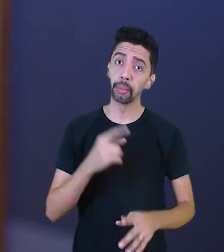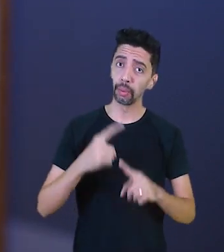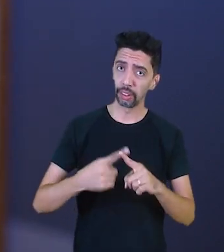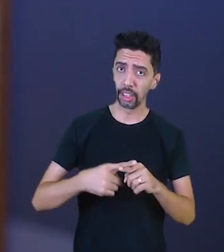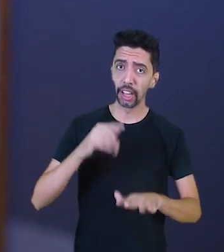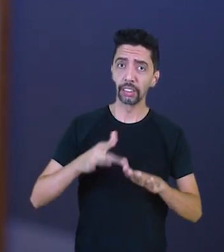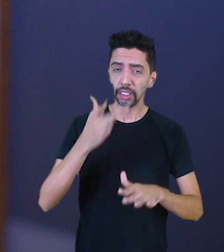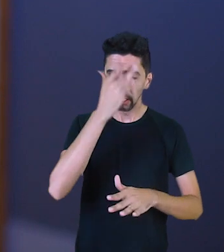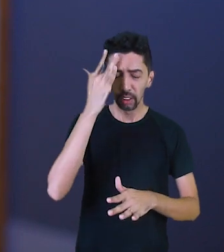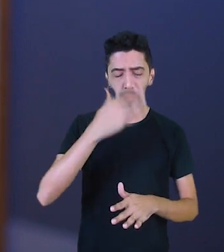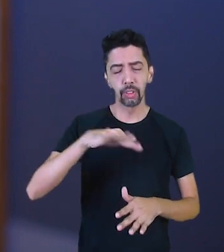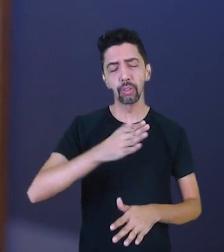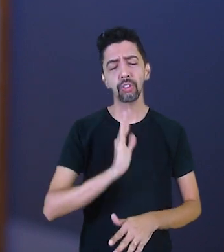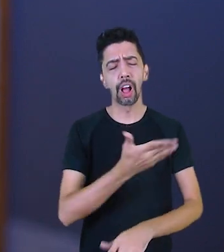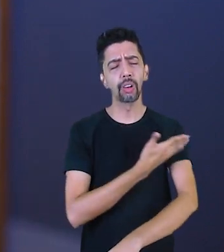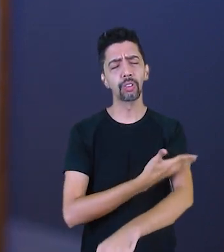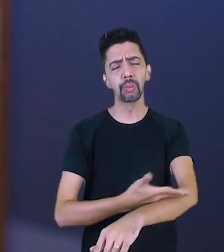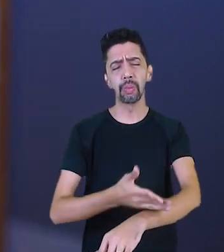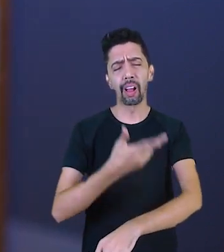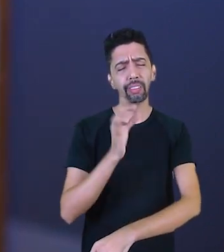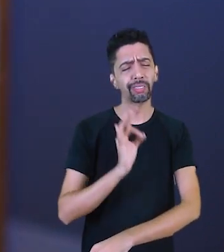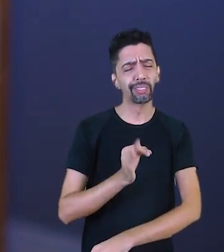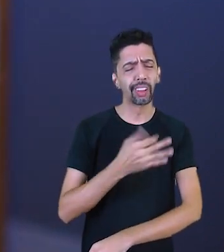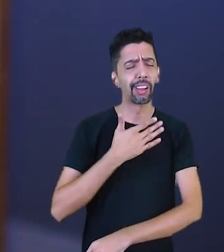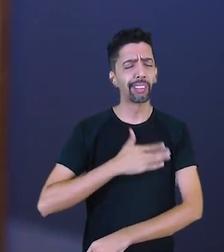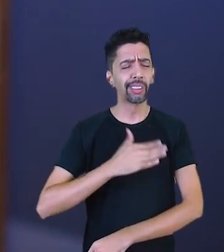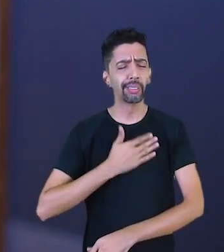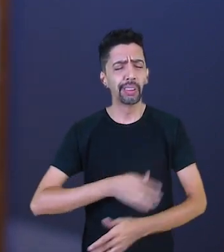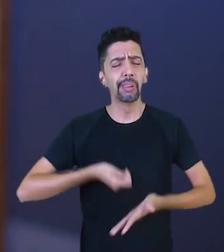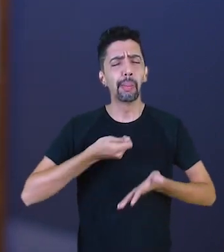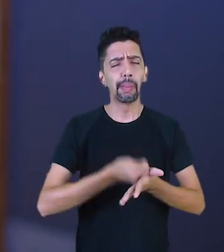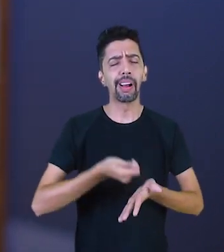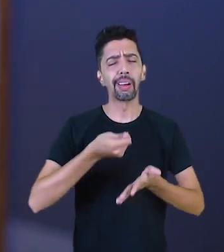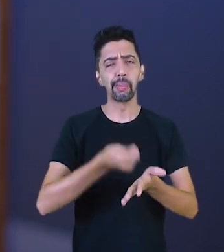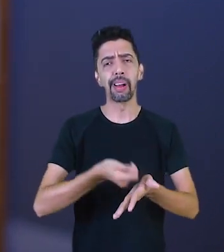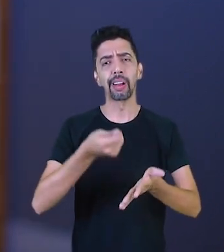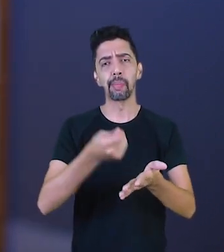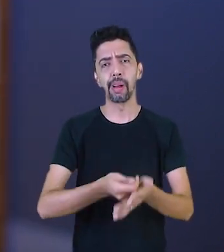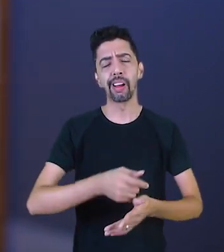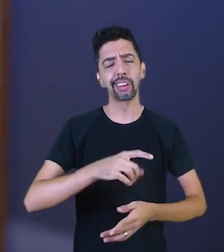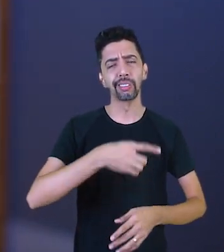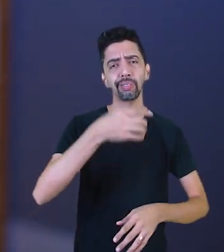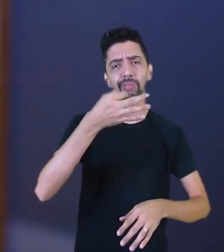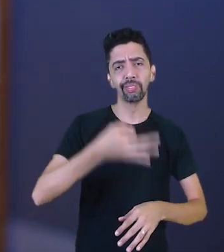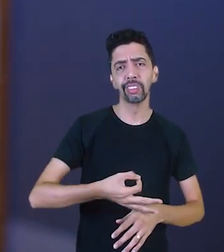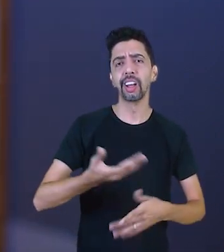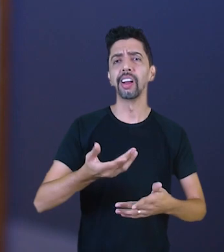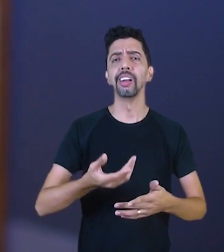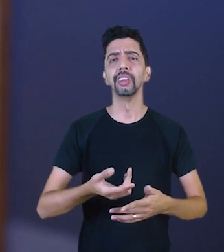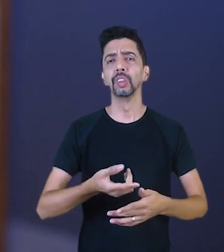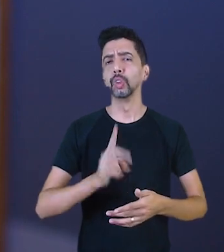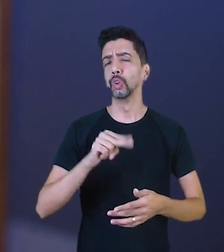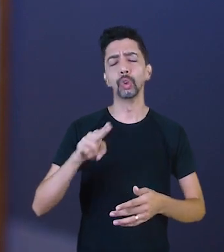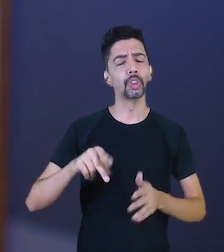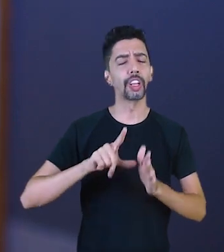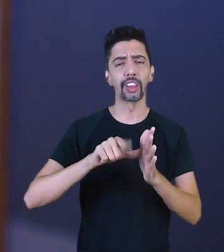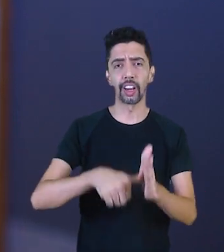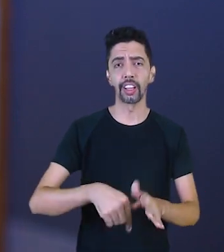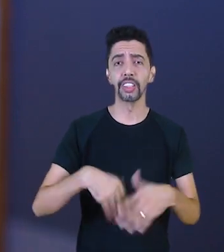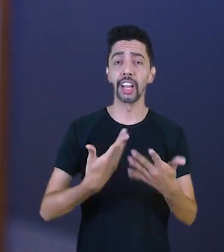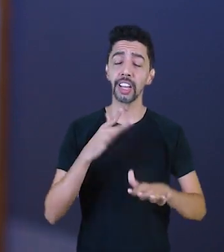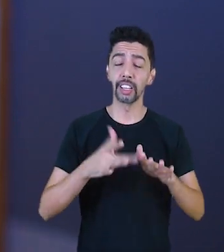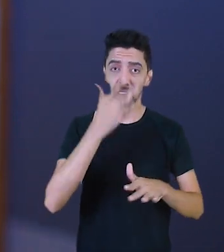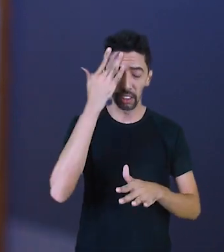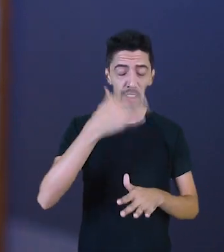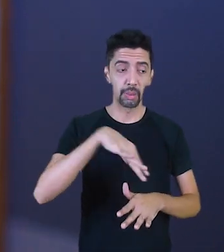vencimento, está tudo certo, está tranquila e às vezes quer fazer antecipações dessas dívidas. Eu vou deixar um vídeo